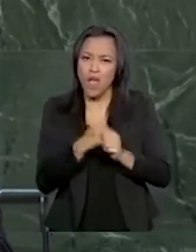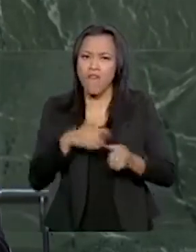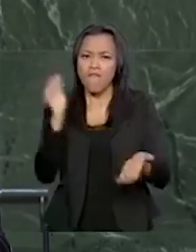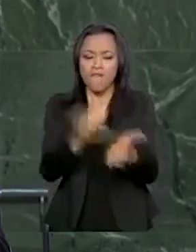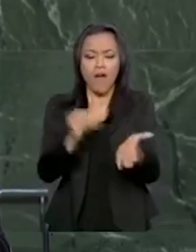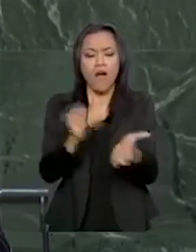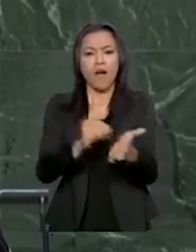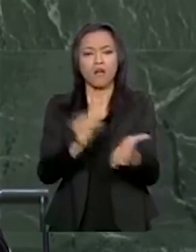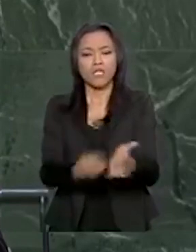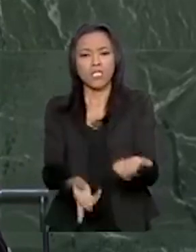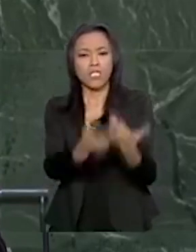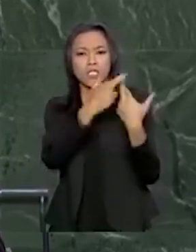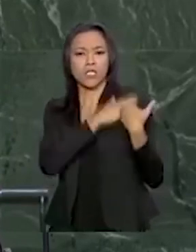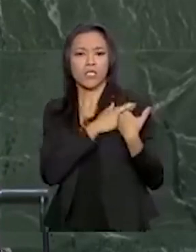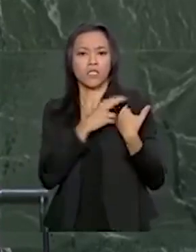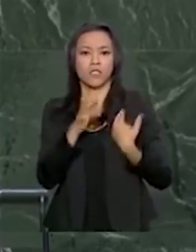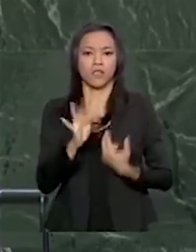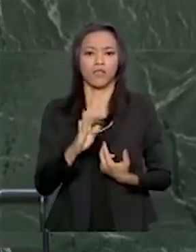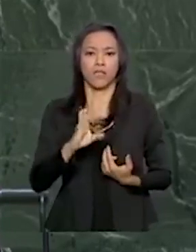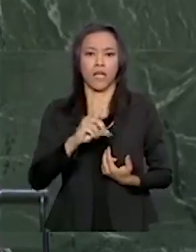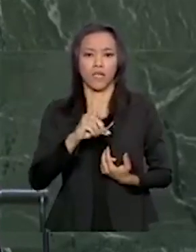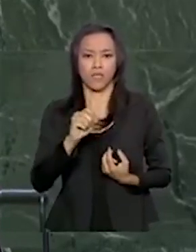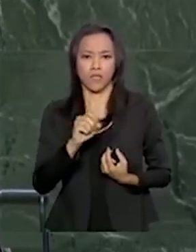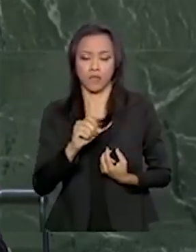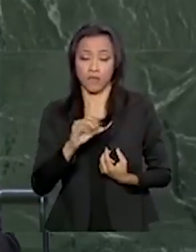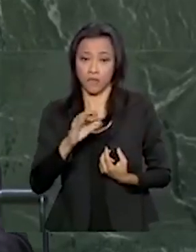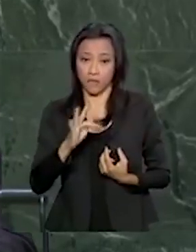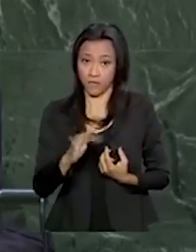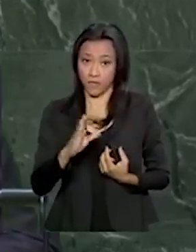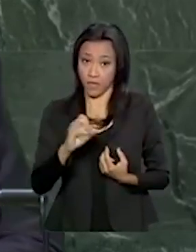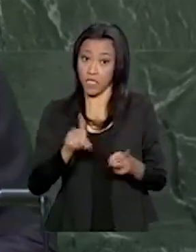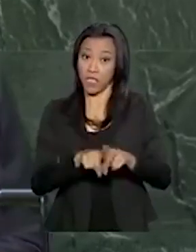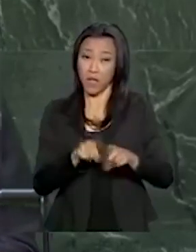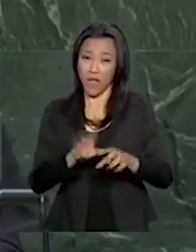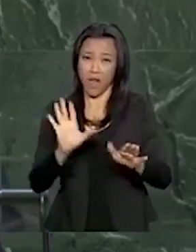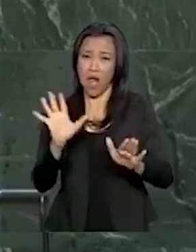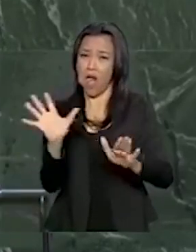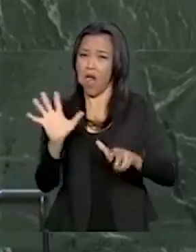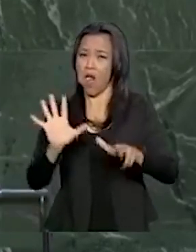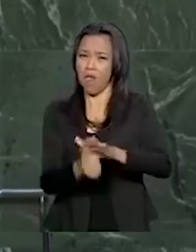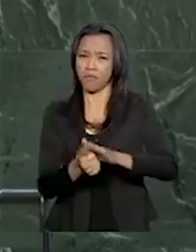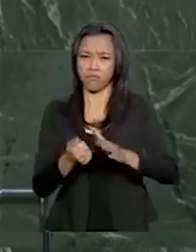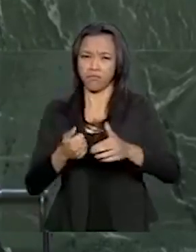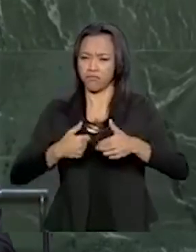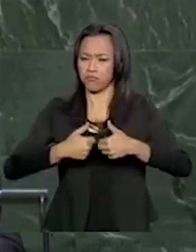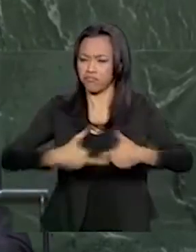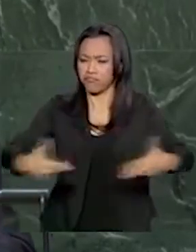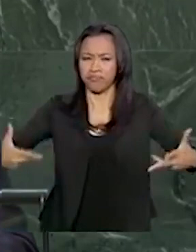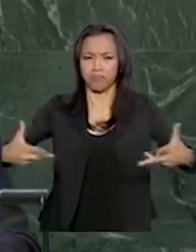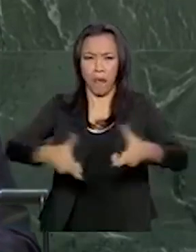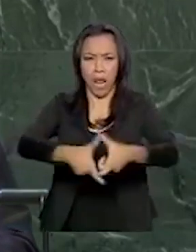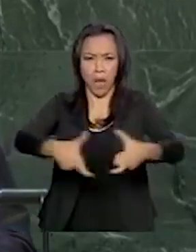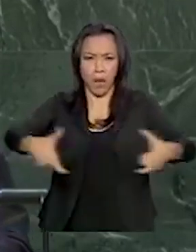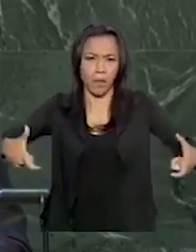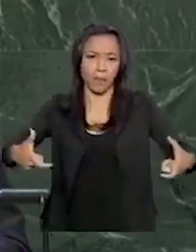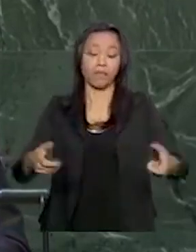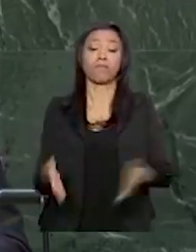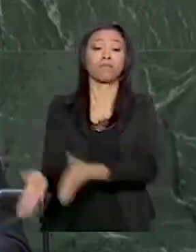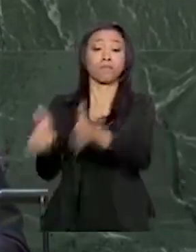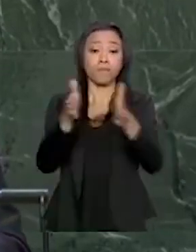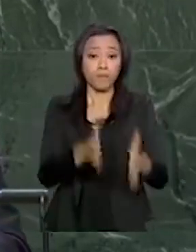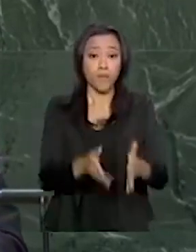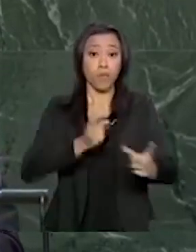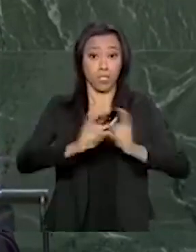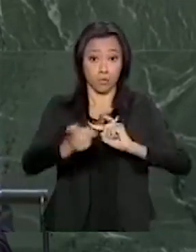aparelhamento do Estado e corrupção generalizada. A abertura, a gestão